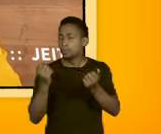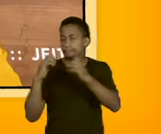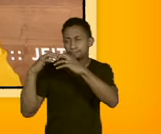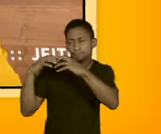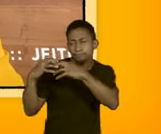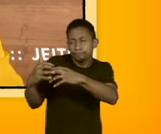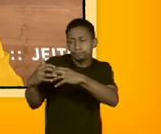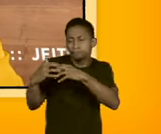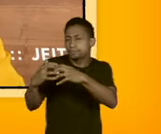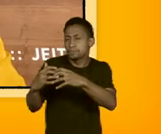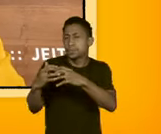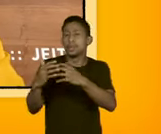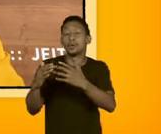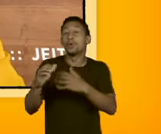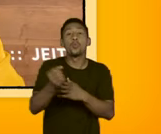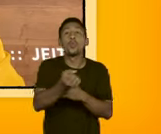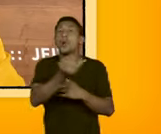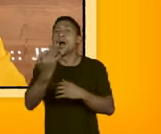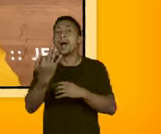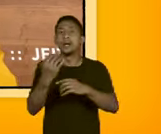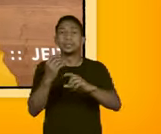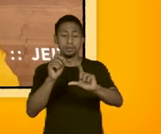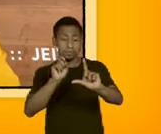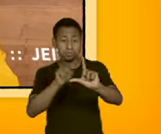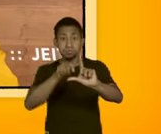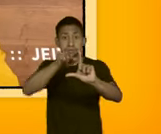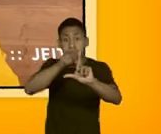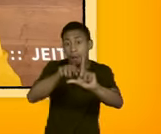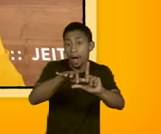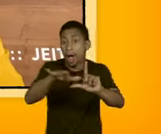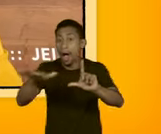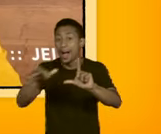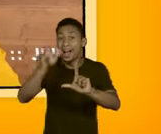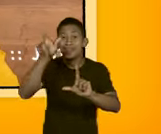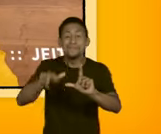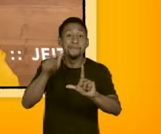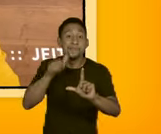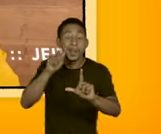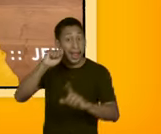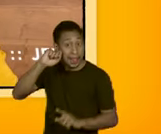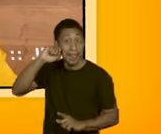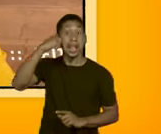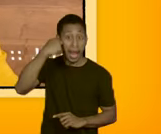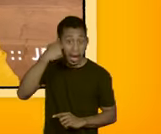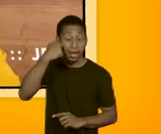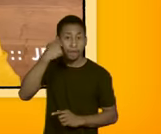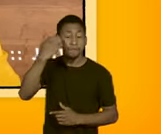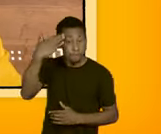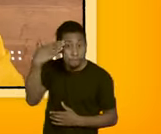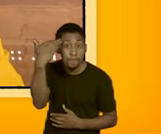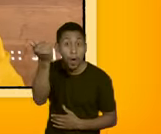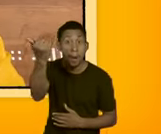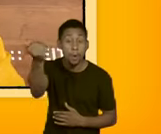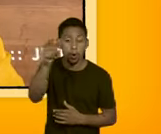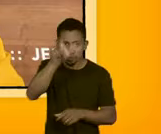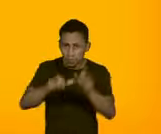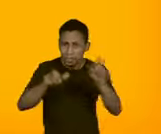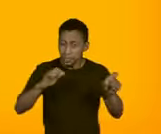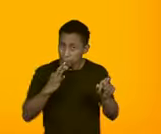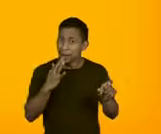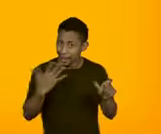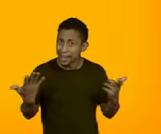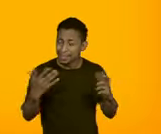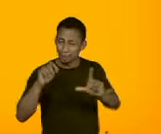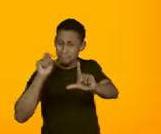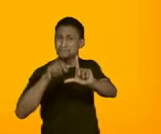quantas youtubers, né? Essas influenciadoras negras com muito alcance que a gente conhece. Daquelas que viralizam.